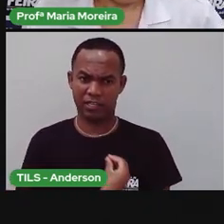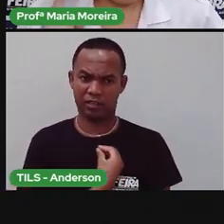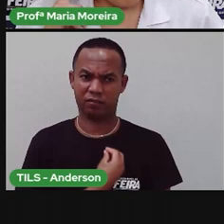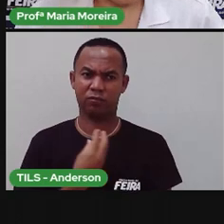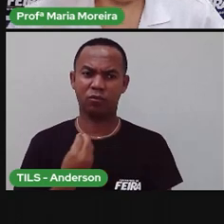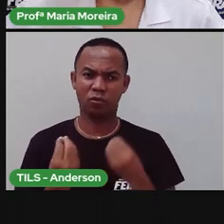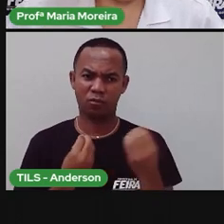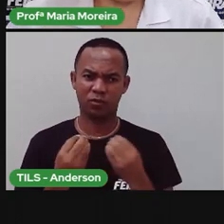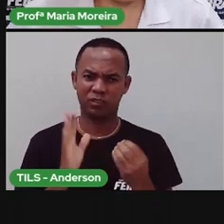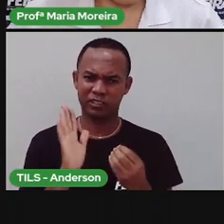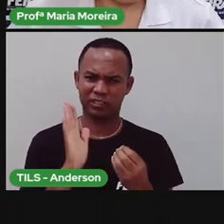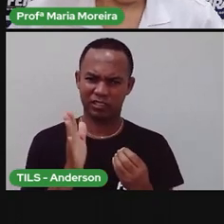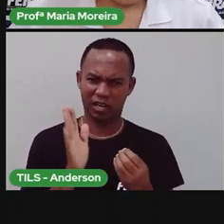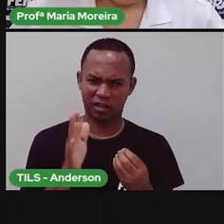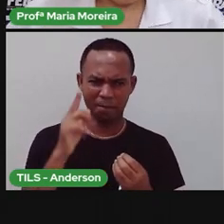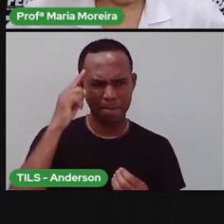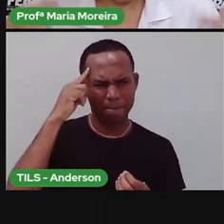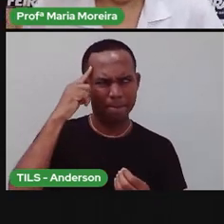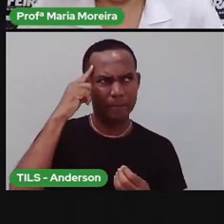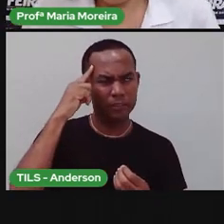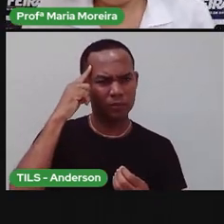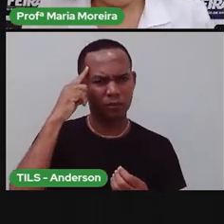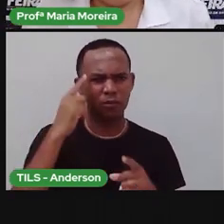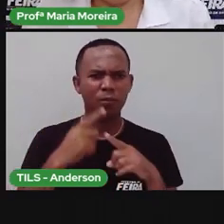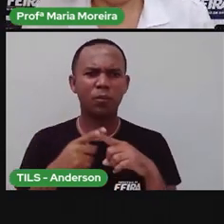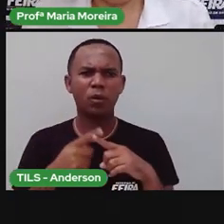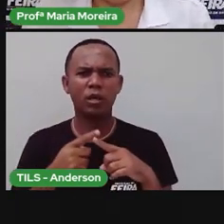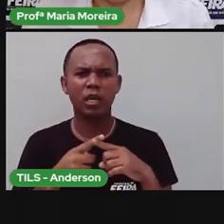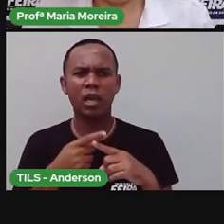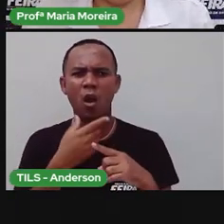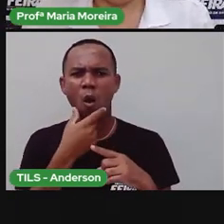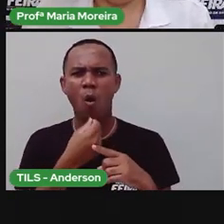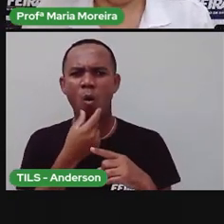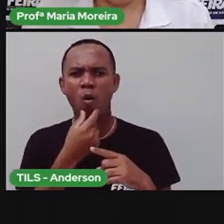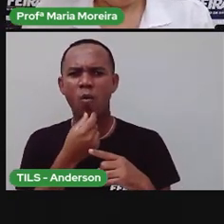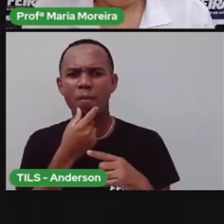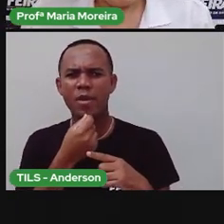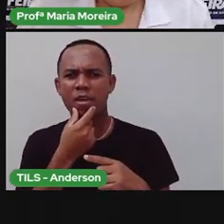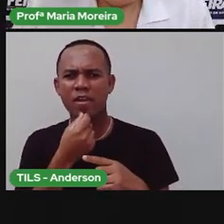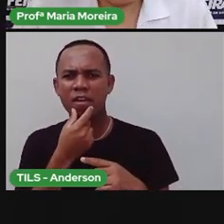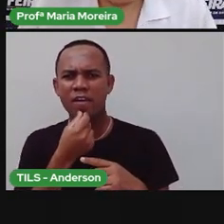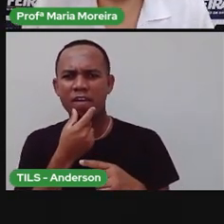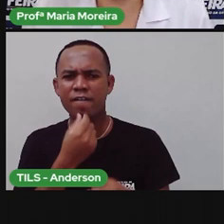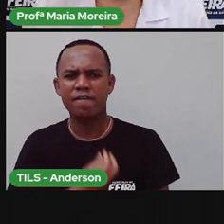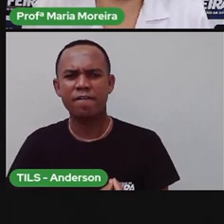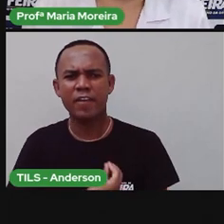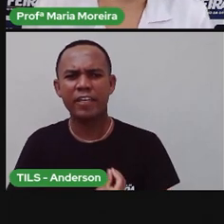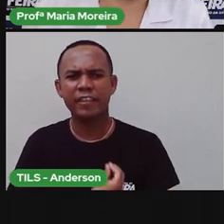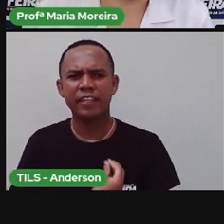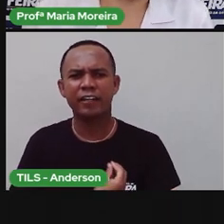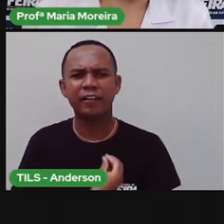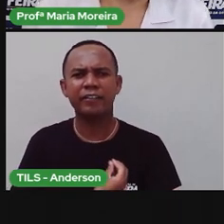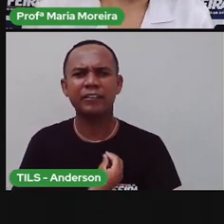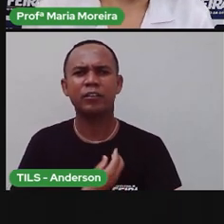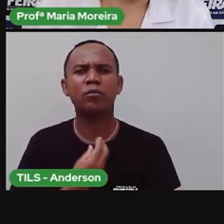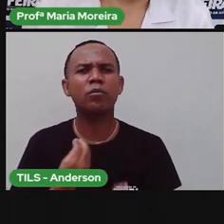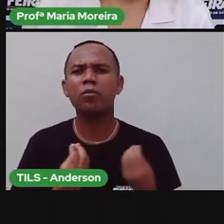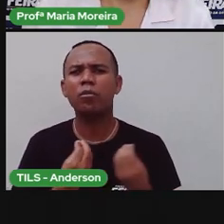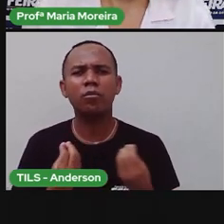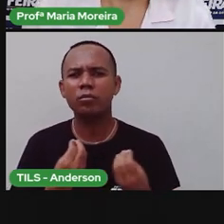vida? Vocês já pararam para pensar? O que que o homem é considerado, de fato, um ser vivo? O que que faz ele ser vivo?